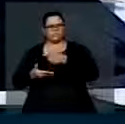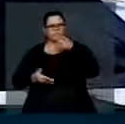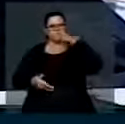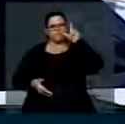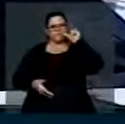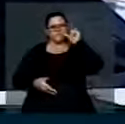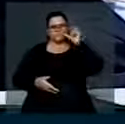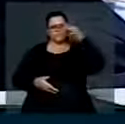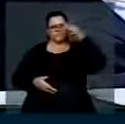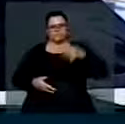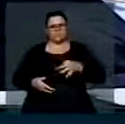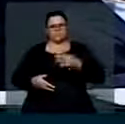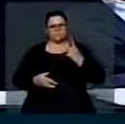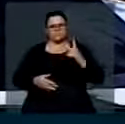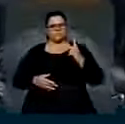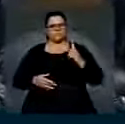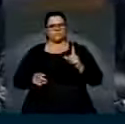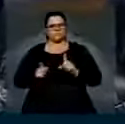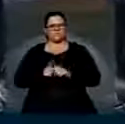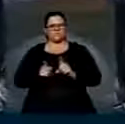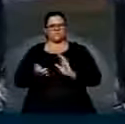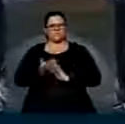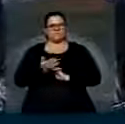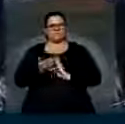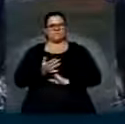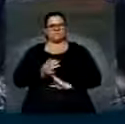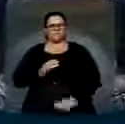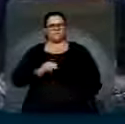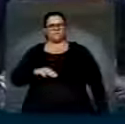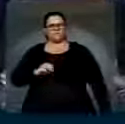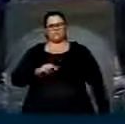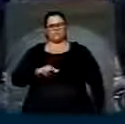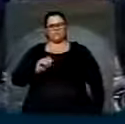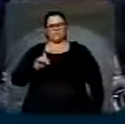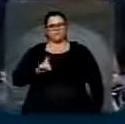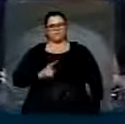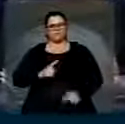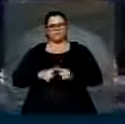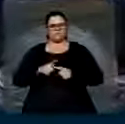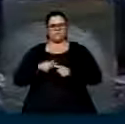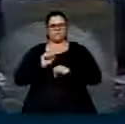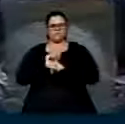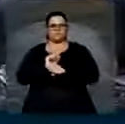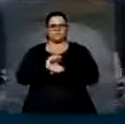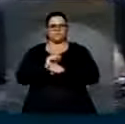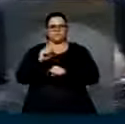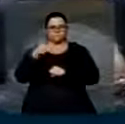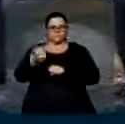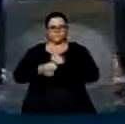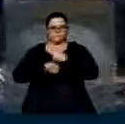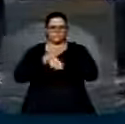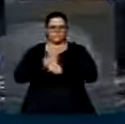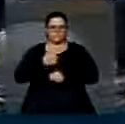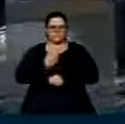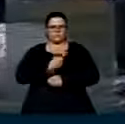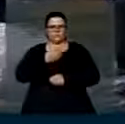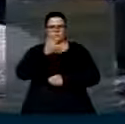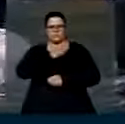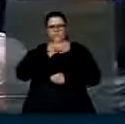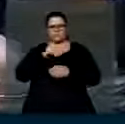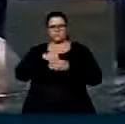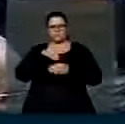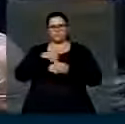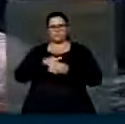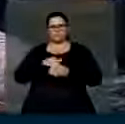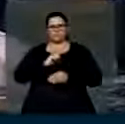firme de vossa excelência e também parabenizar o Conax pela posição serena de aguardar o próximo ano para que nós possamos votar o piso dos agentes comunitários de saúde